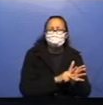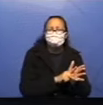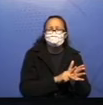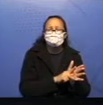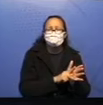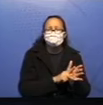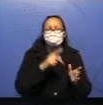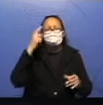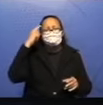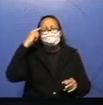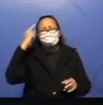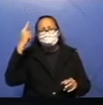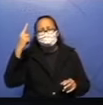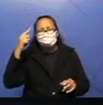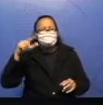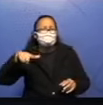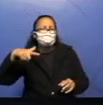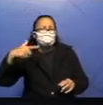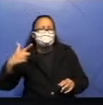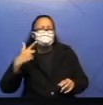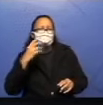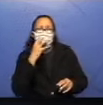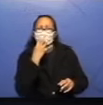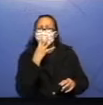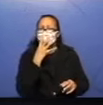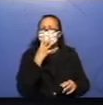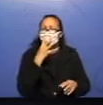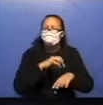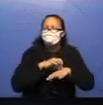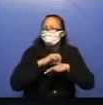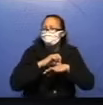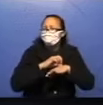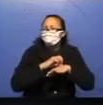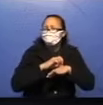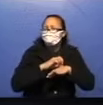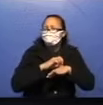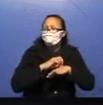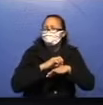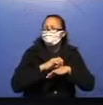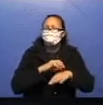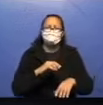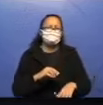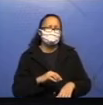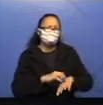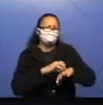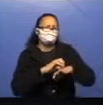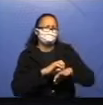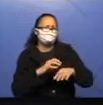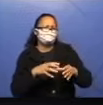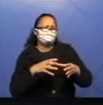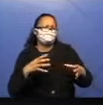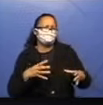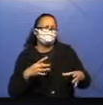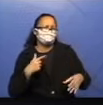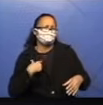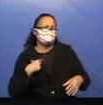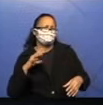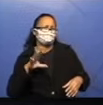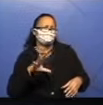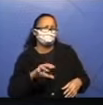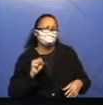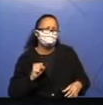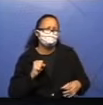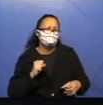pedaço de carne na boca. Opa! Aquele pedaço de carne é maior que o meu, pensou ele. Vou pegá-lo e